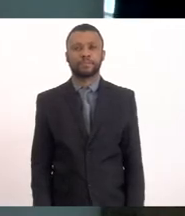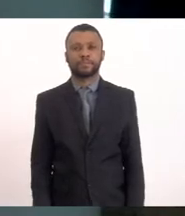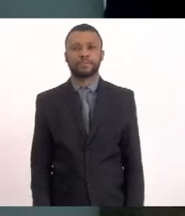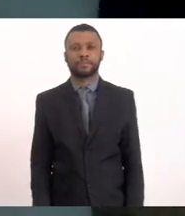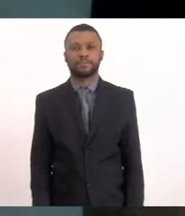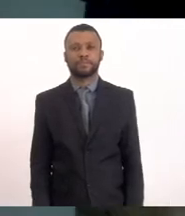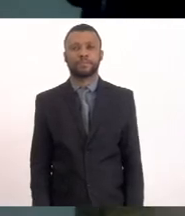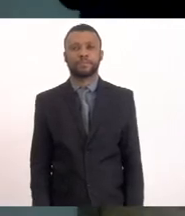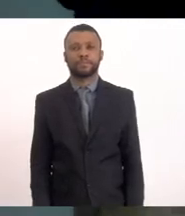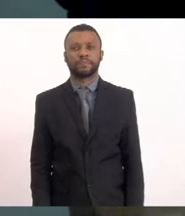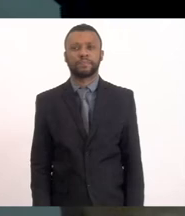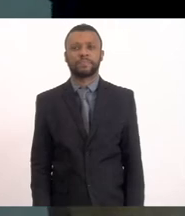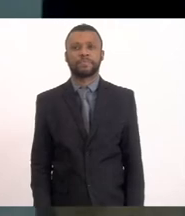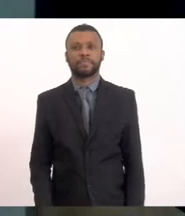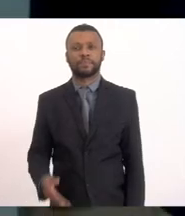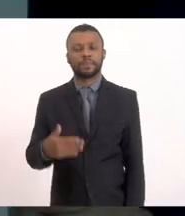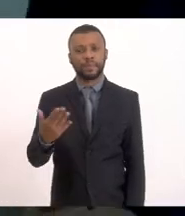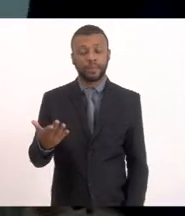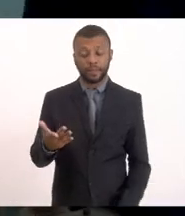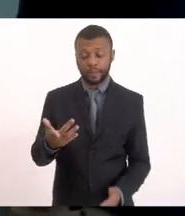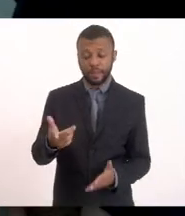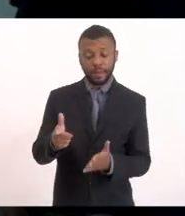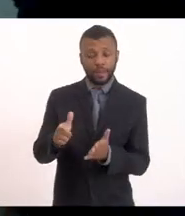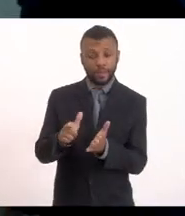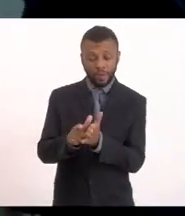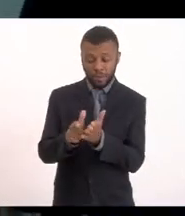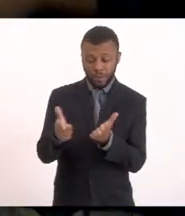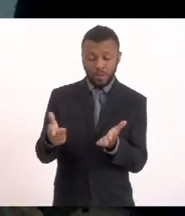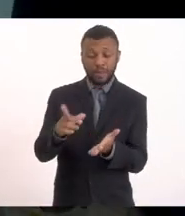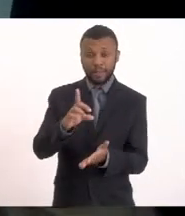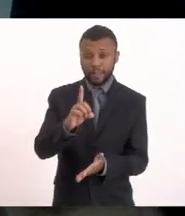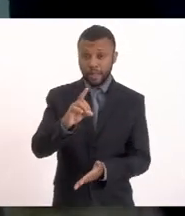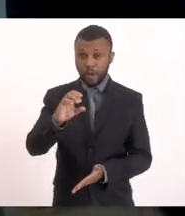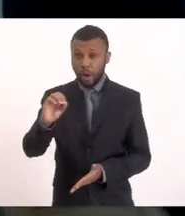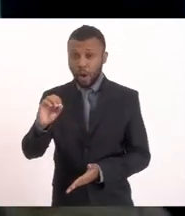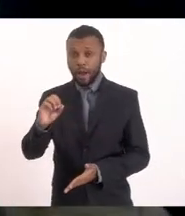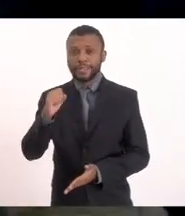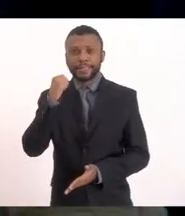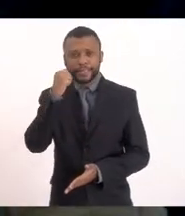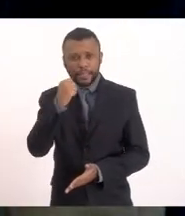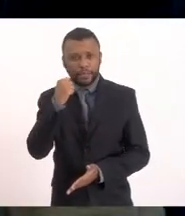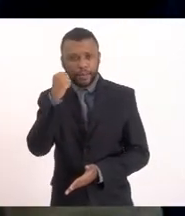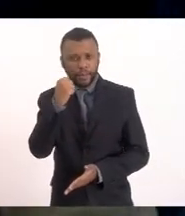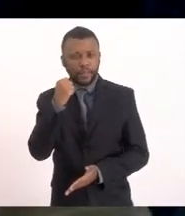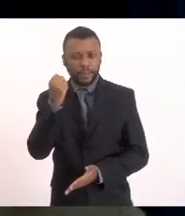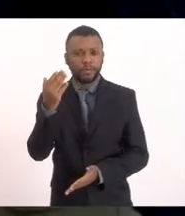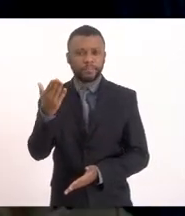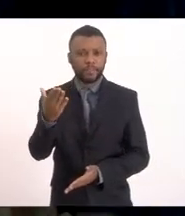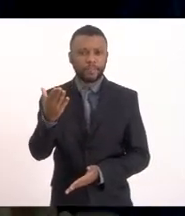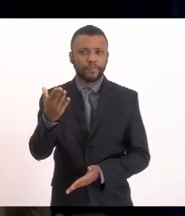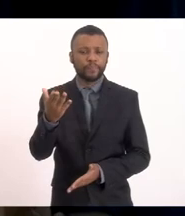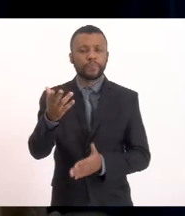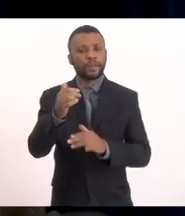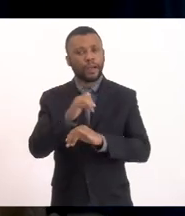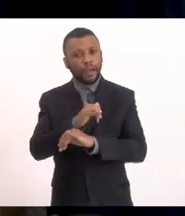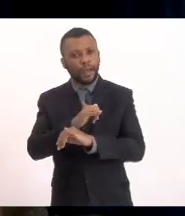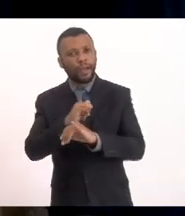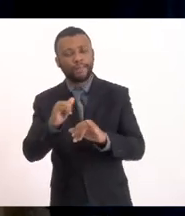Esse é o diário oficial do Saquarema Esse é diário oficial do Saquarema Decretando